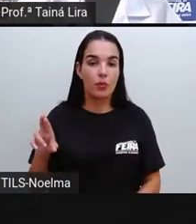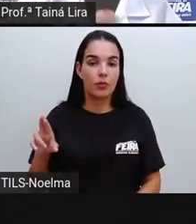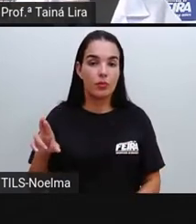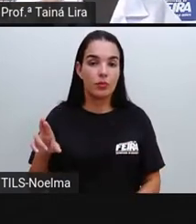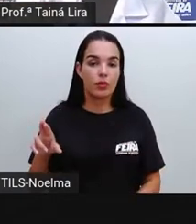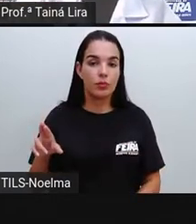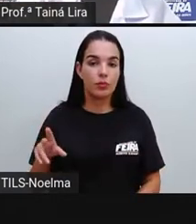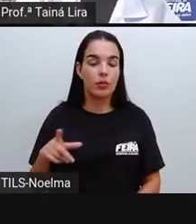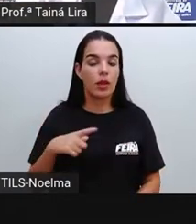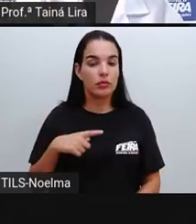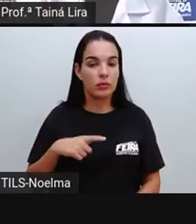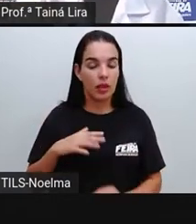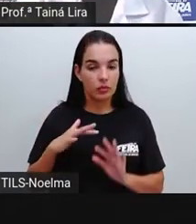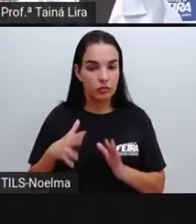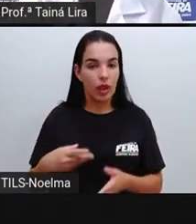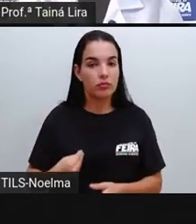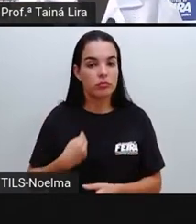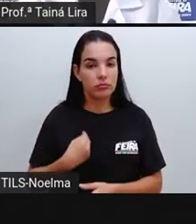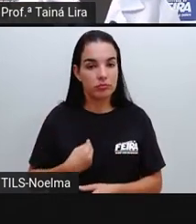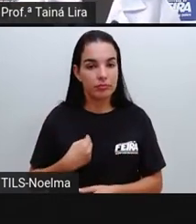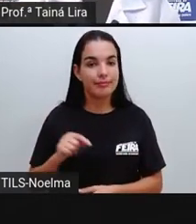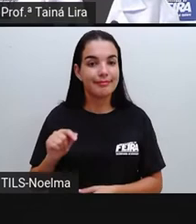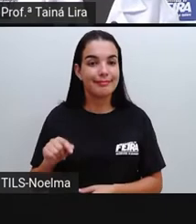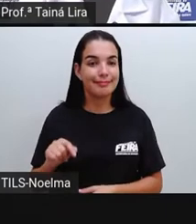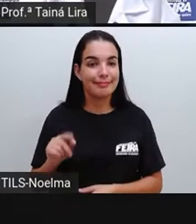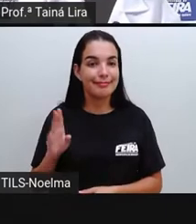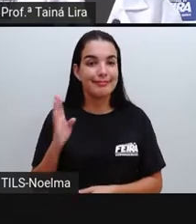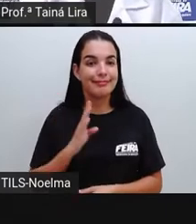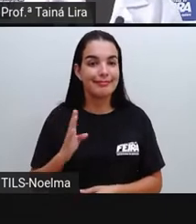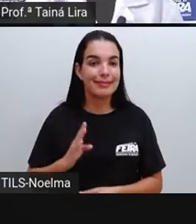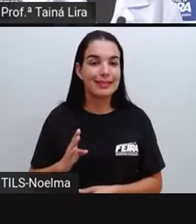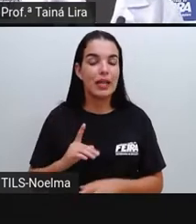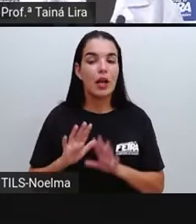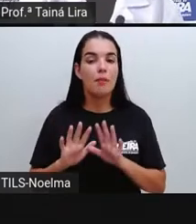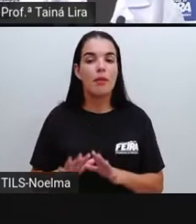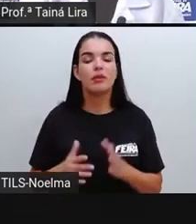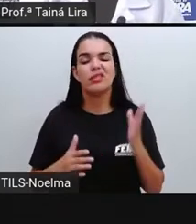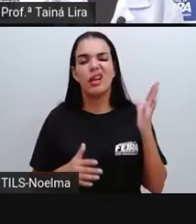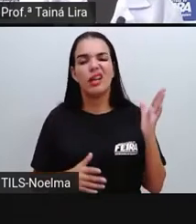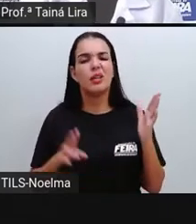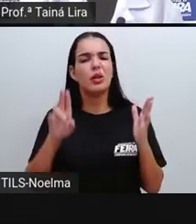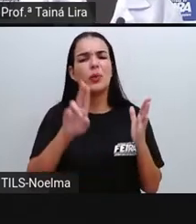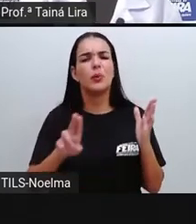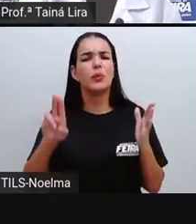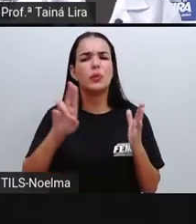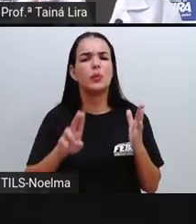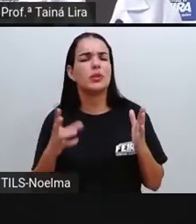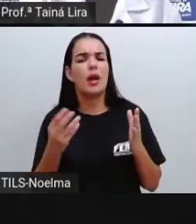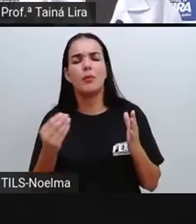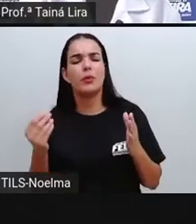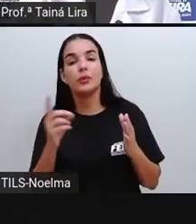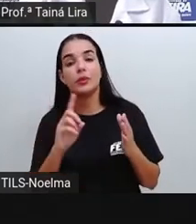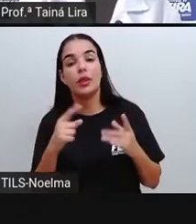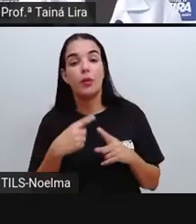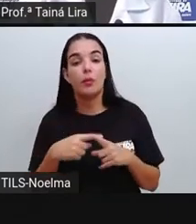está em circulação, embora essa nota não seja uma nota